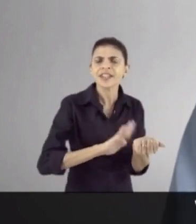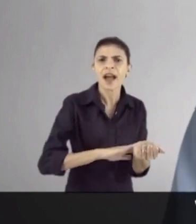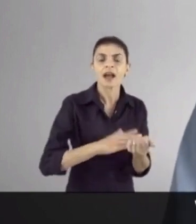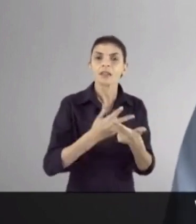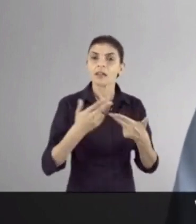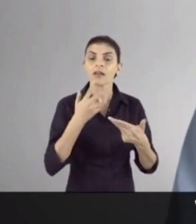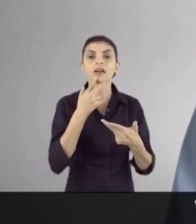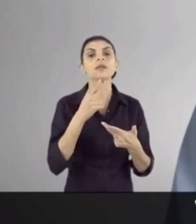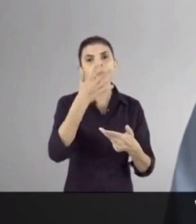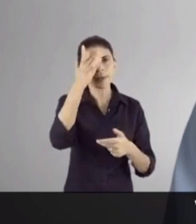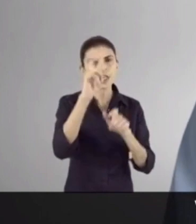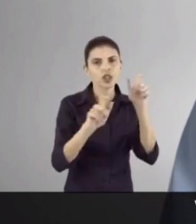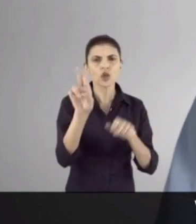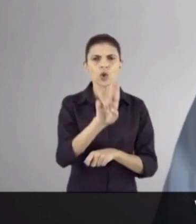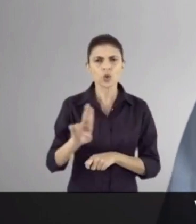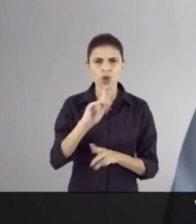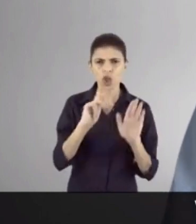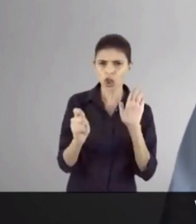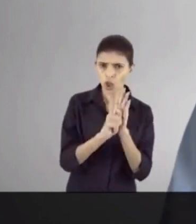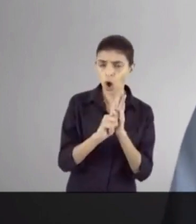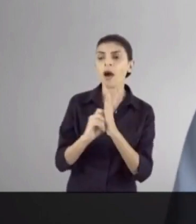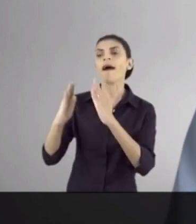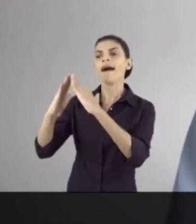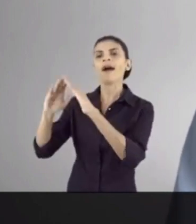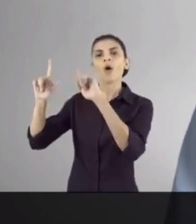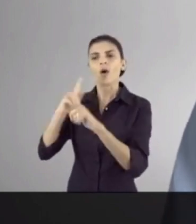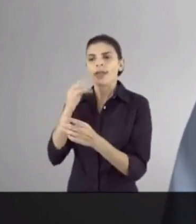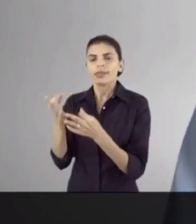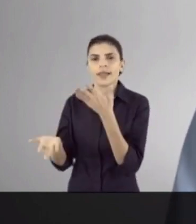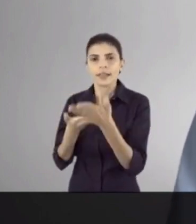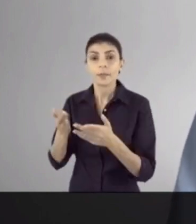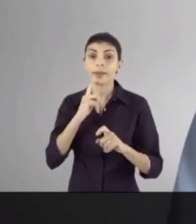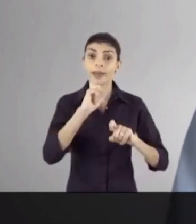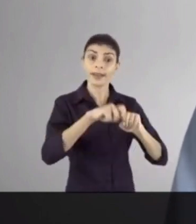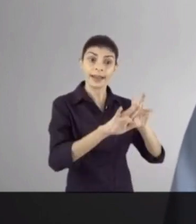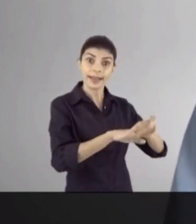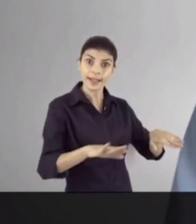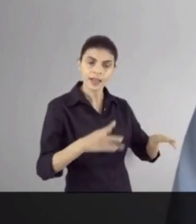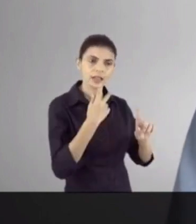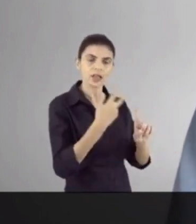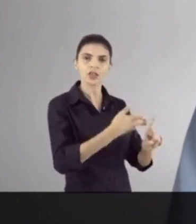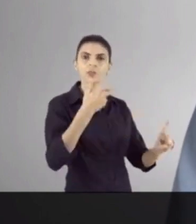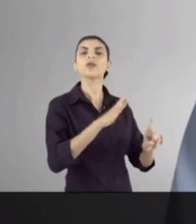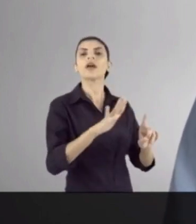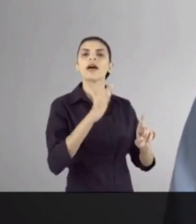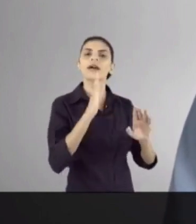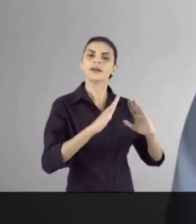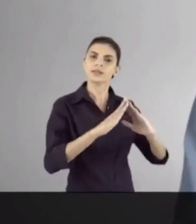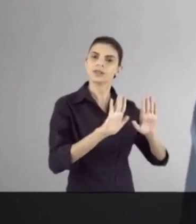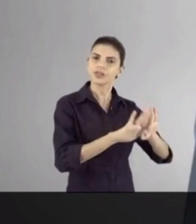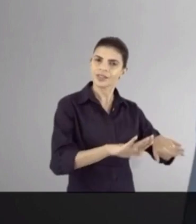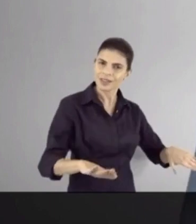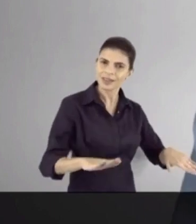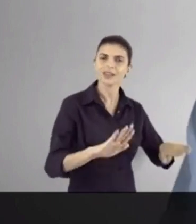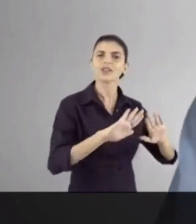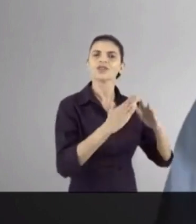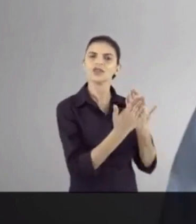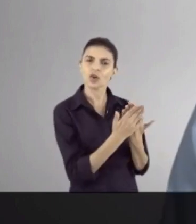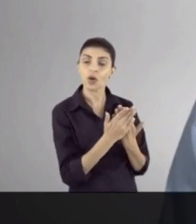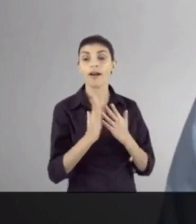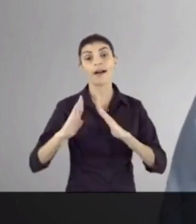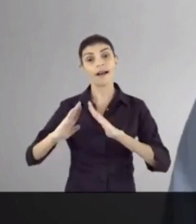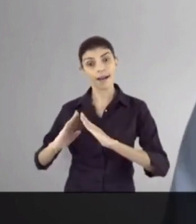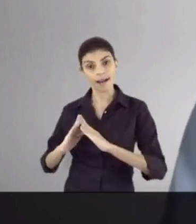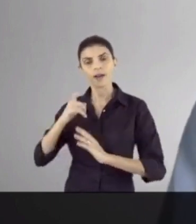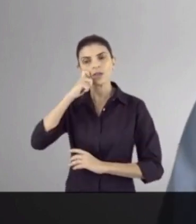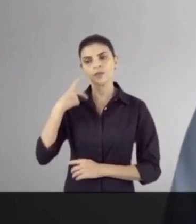internar compulsoriamente usuário de drogas? Sim, e vamos prender quem explora crianças e adolescentes Lugar de criança é na escola ou